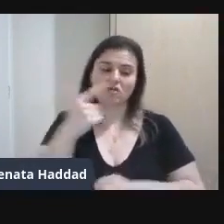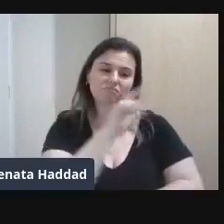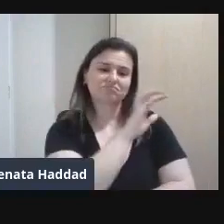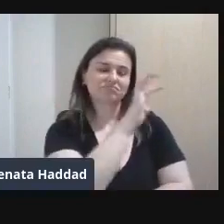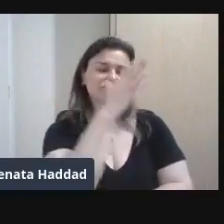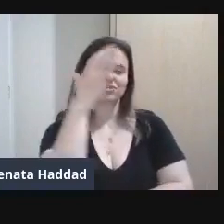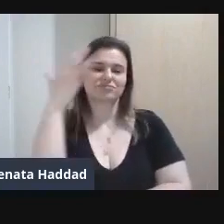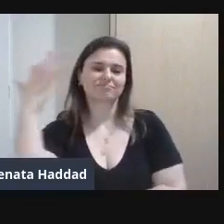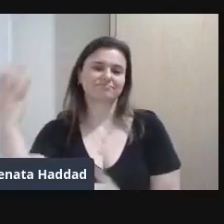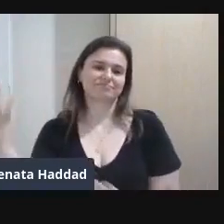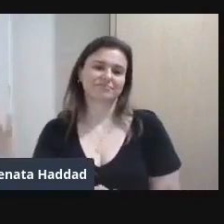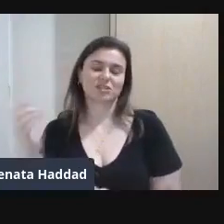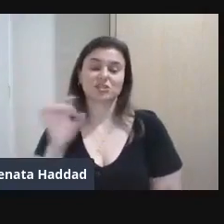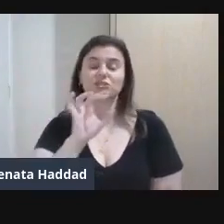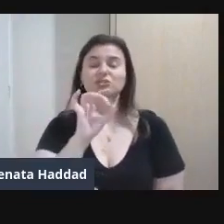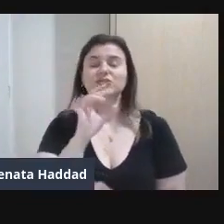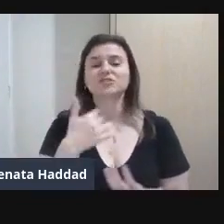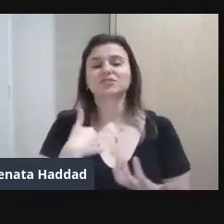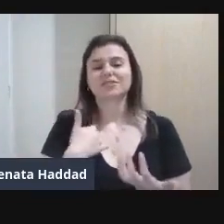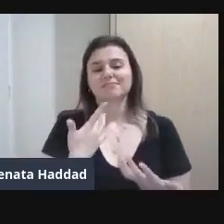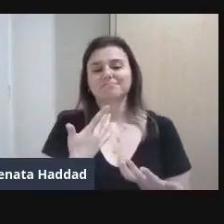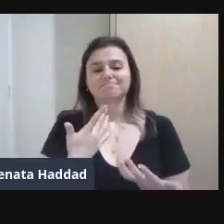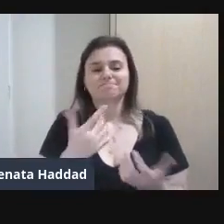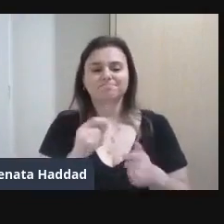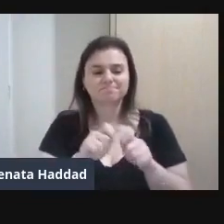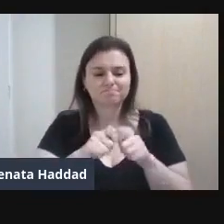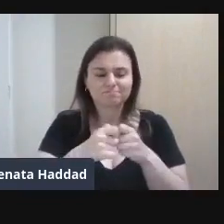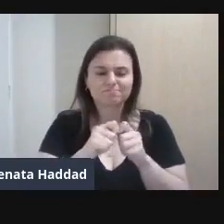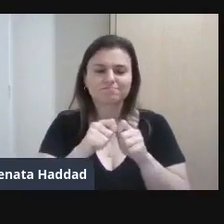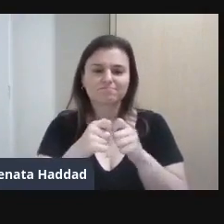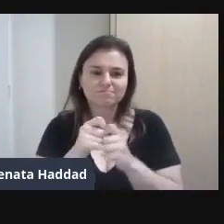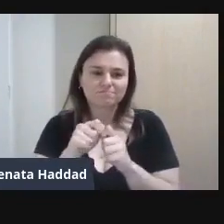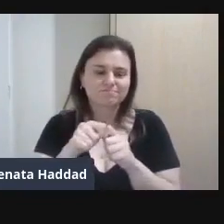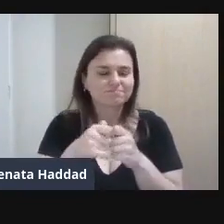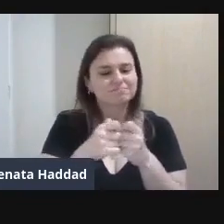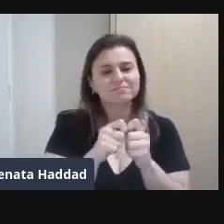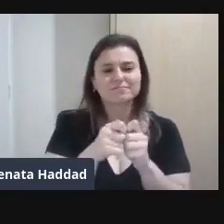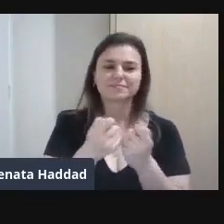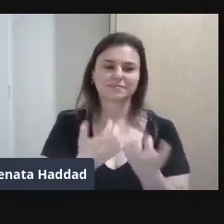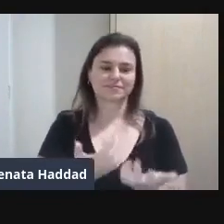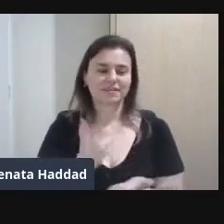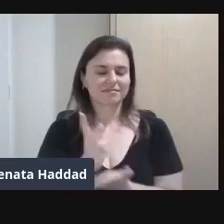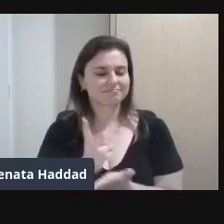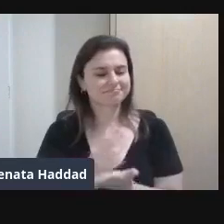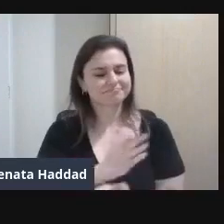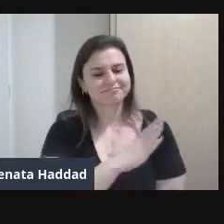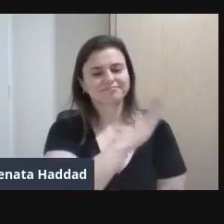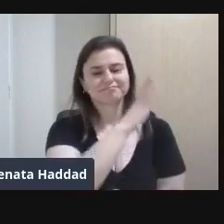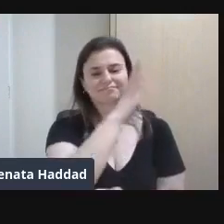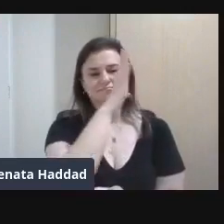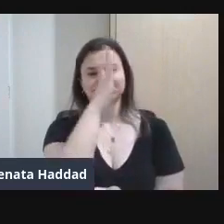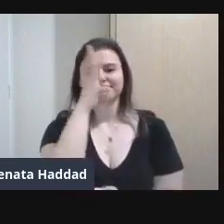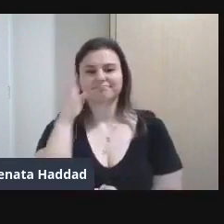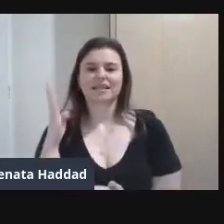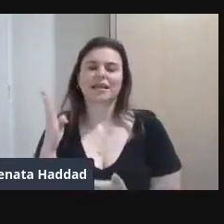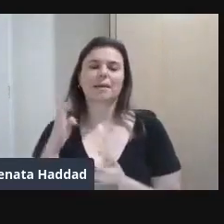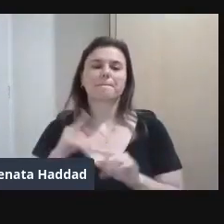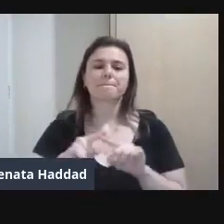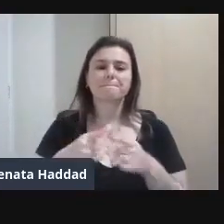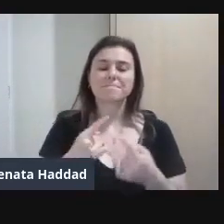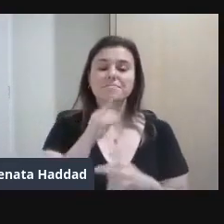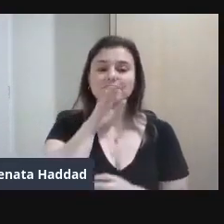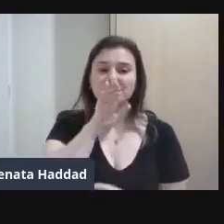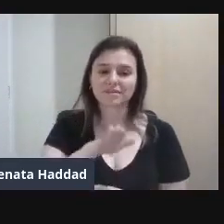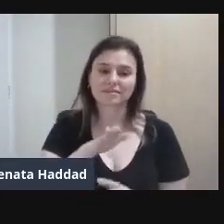Só ficava ali Tecendo Tecendo E tecendo Mas Foi numa tarde Quando ele